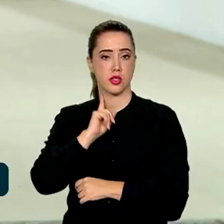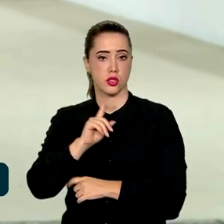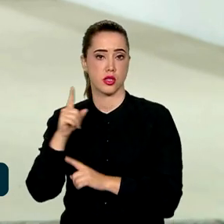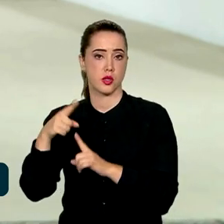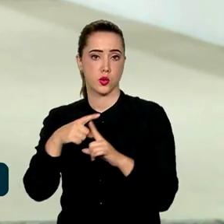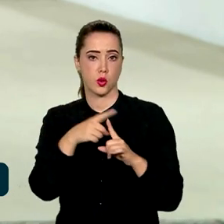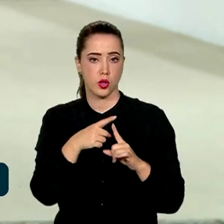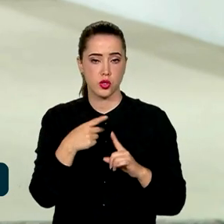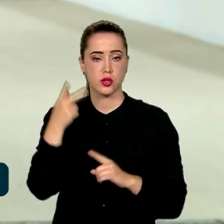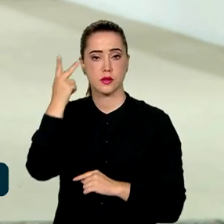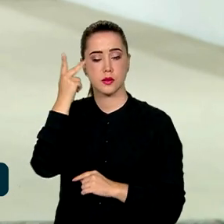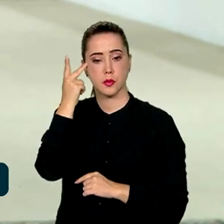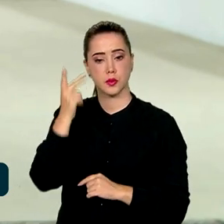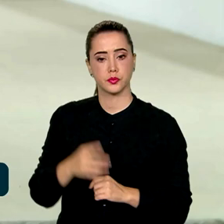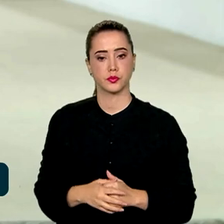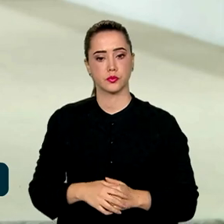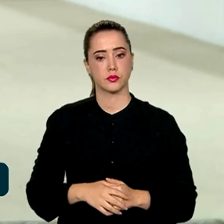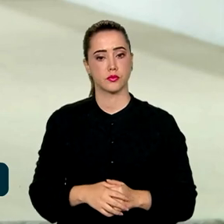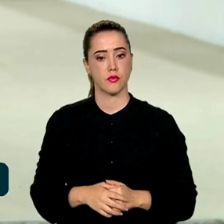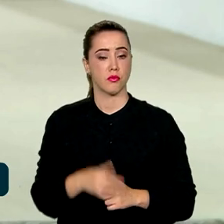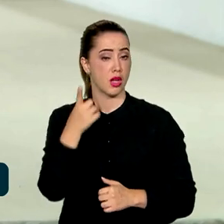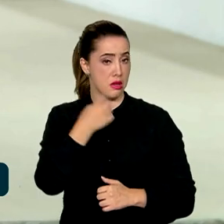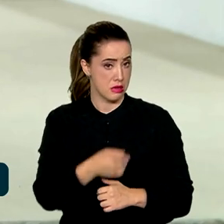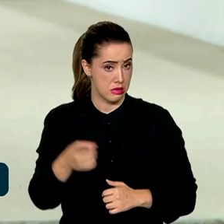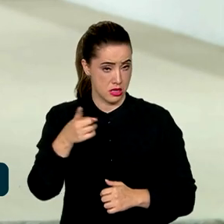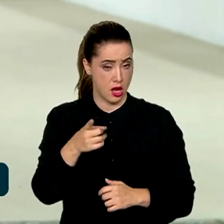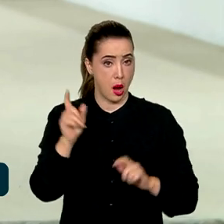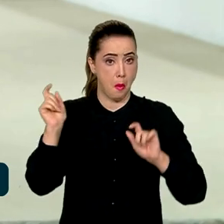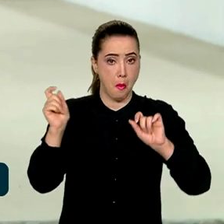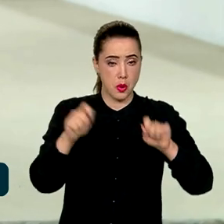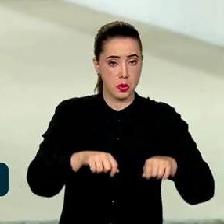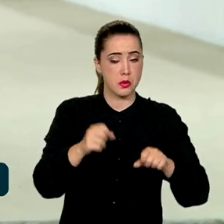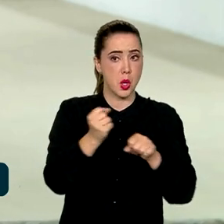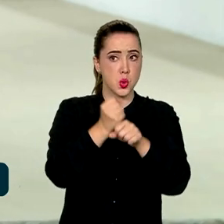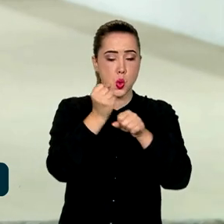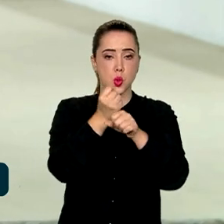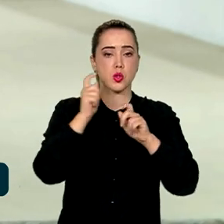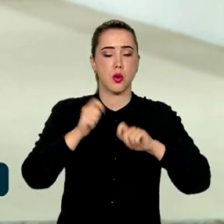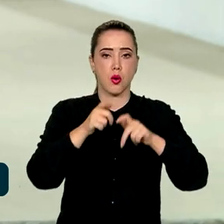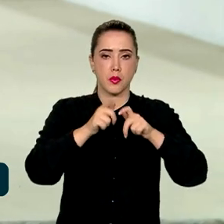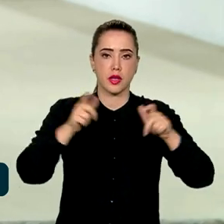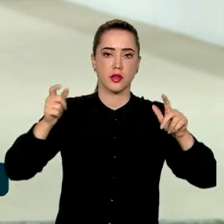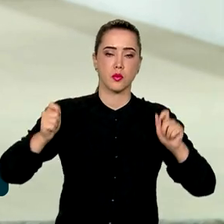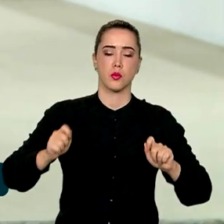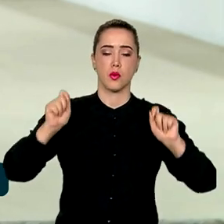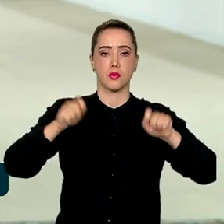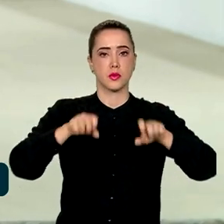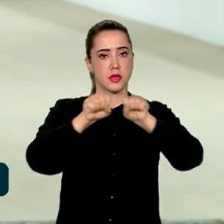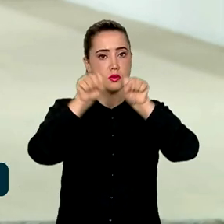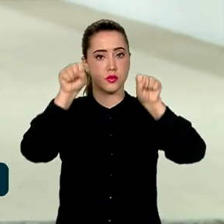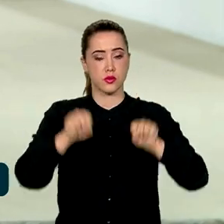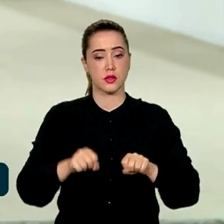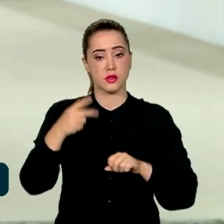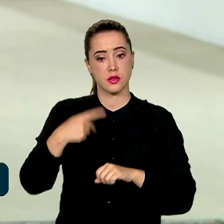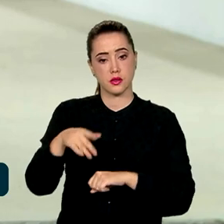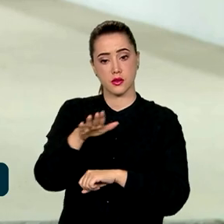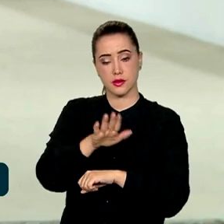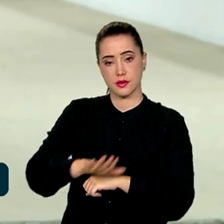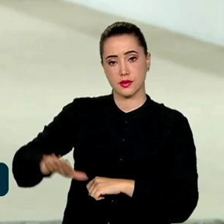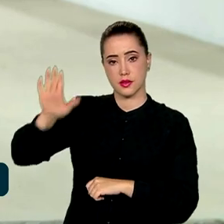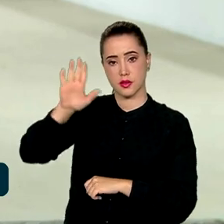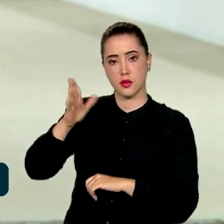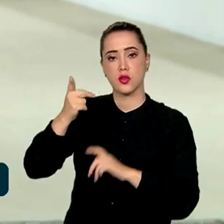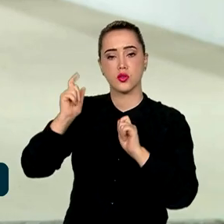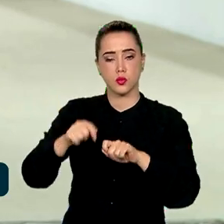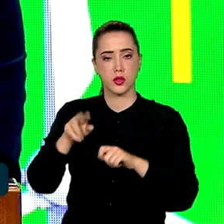Tocantins e São Paulo. Empreendimentos que devem ampliar a capacidade do Sistema Interligado Nacional de escoar a